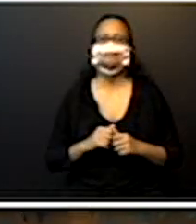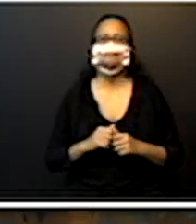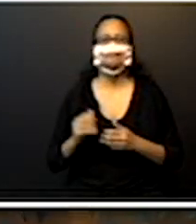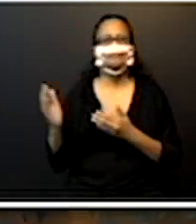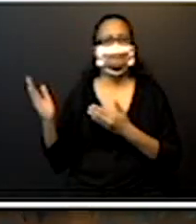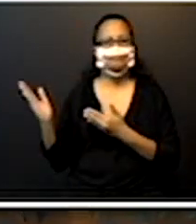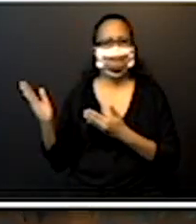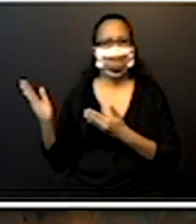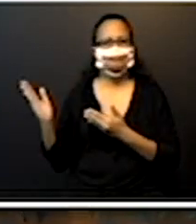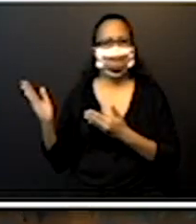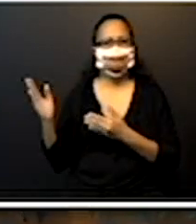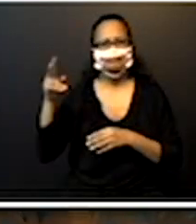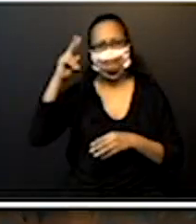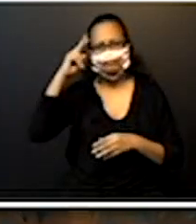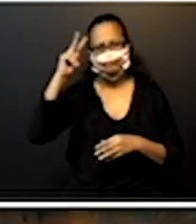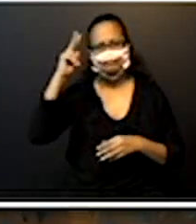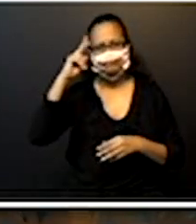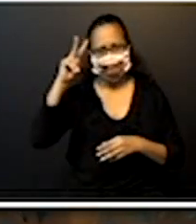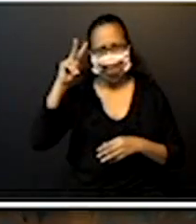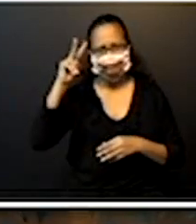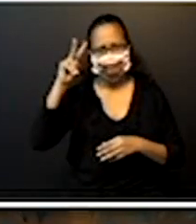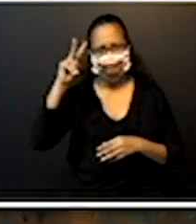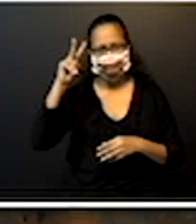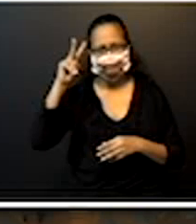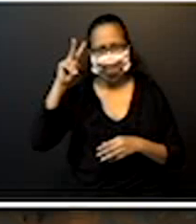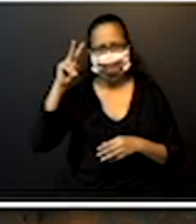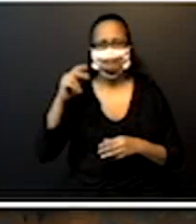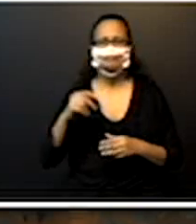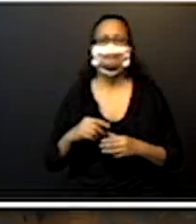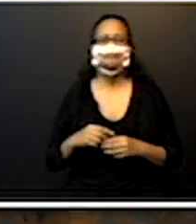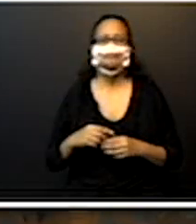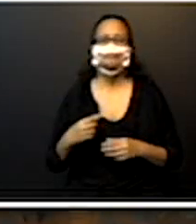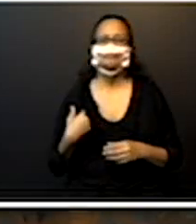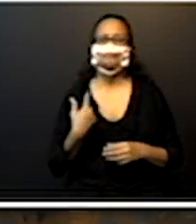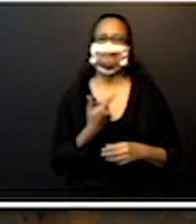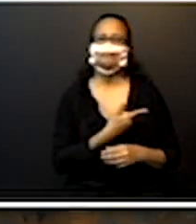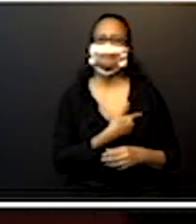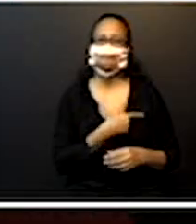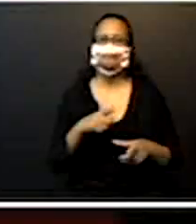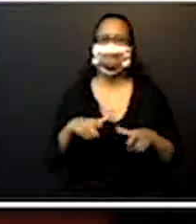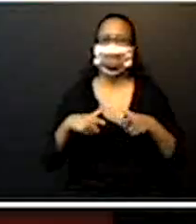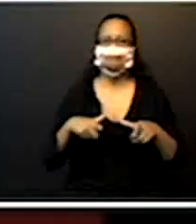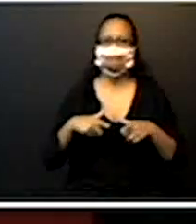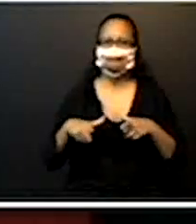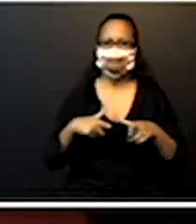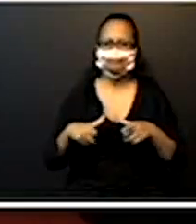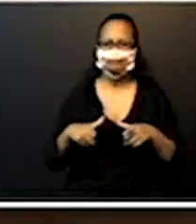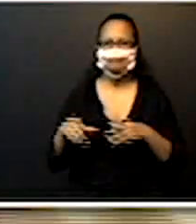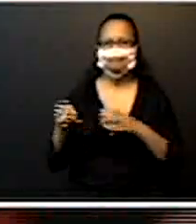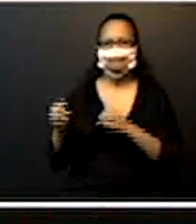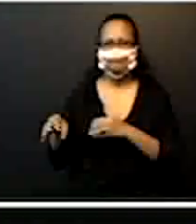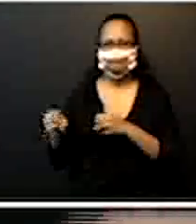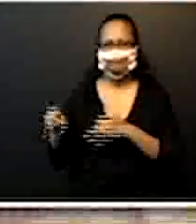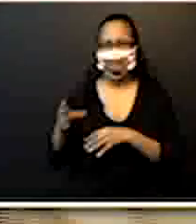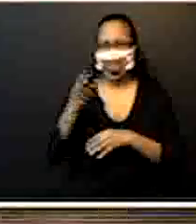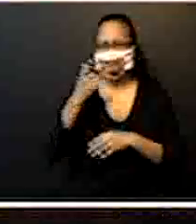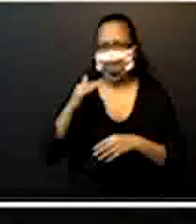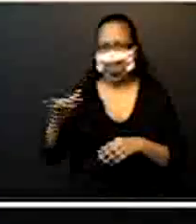mundo lembra desse material. A gente trabalha com ele desde o infantil, primeiro ano,